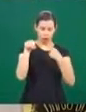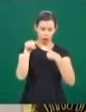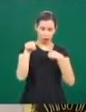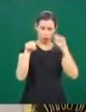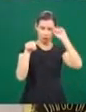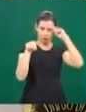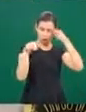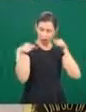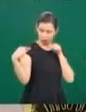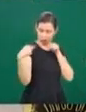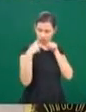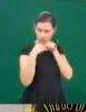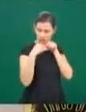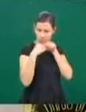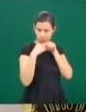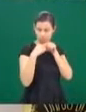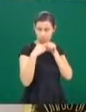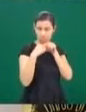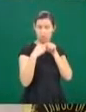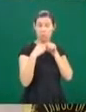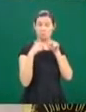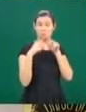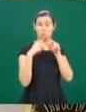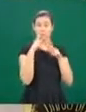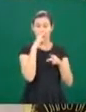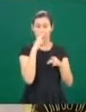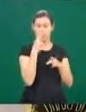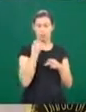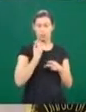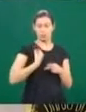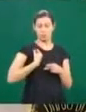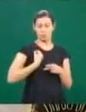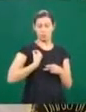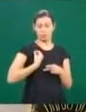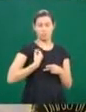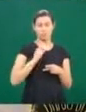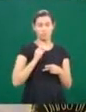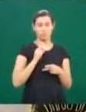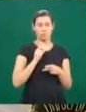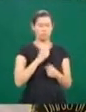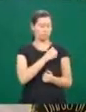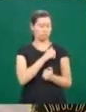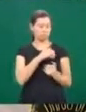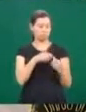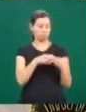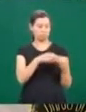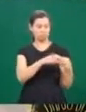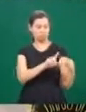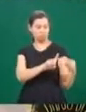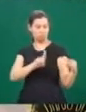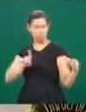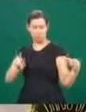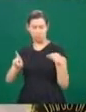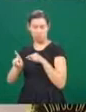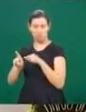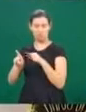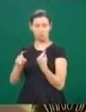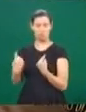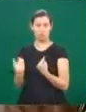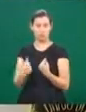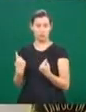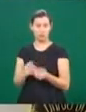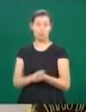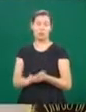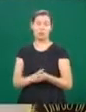a vida toda ser excluída, igual para quem, assim como eu, viveu na década de 90. E ainda hoje, quando a gente vai assistir os